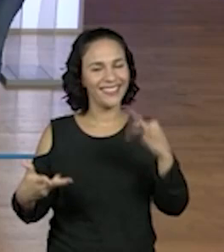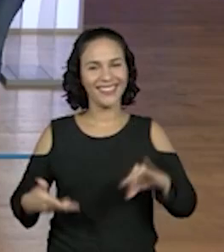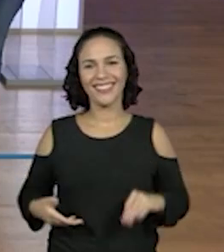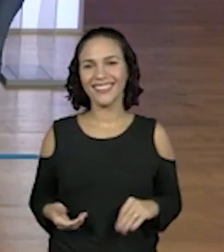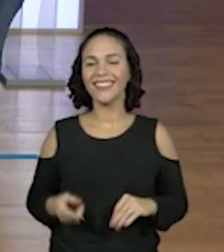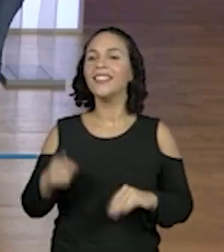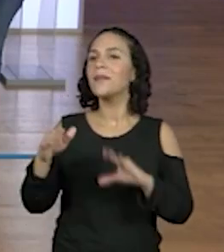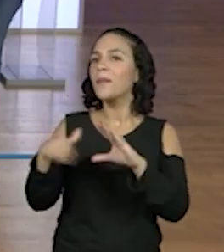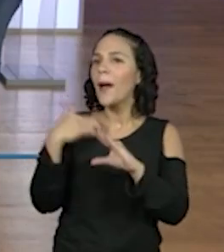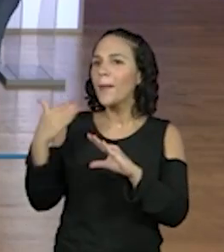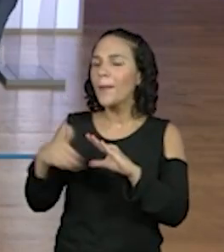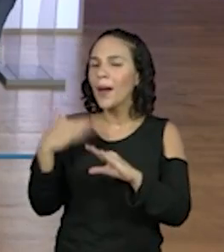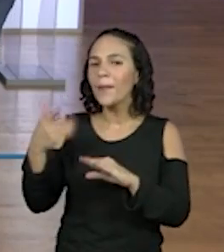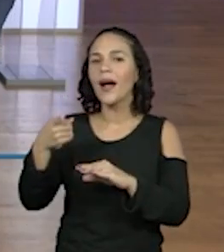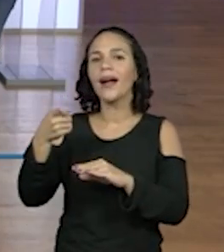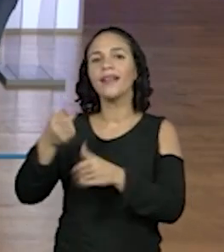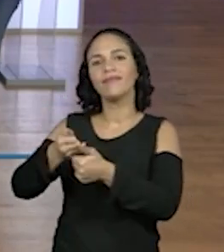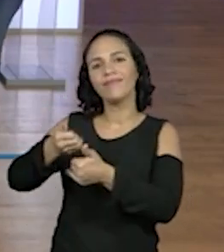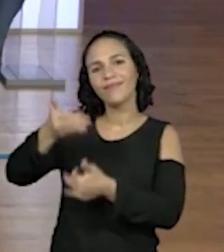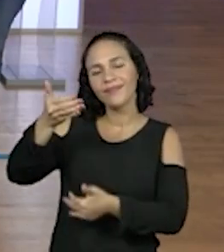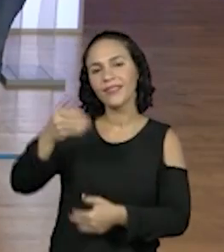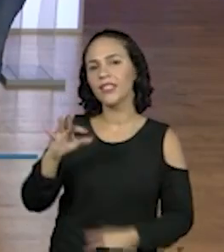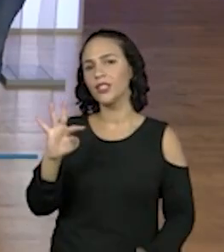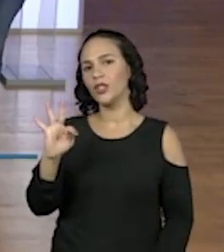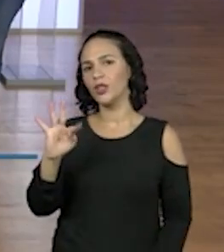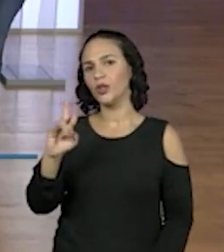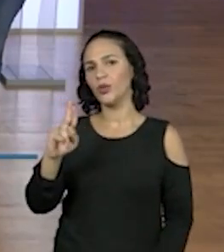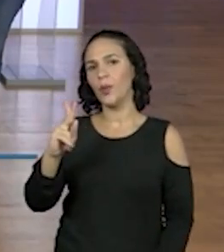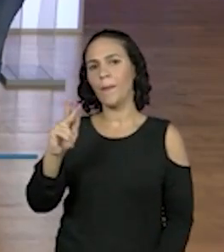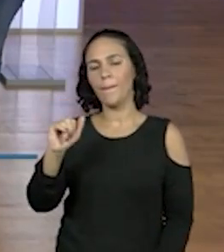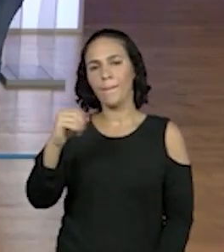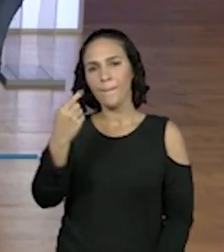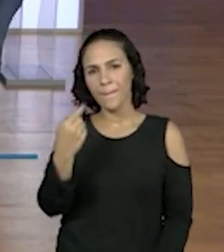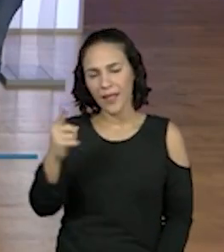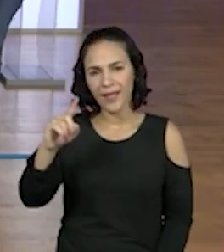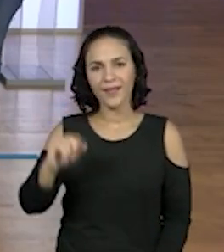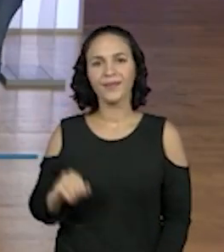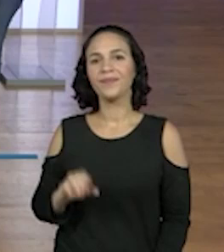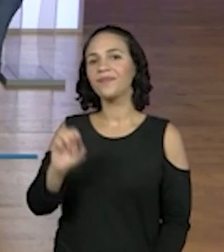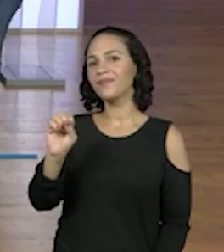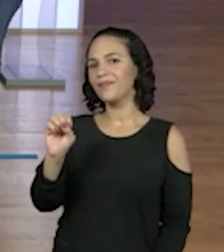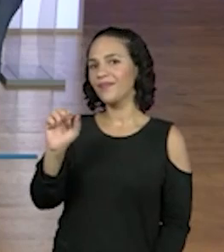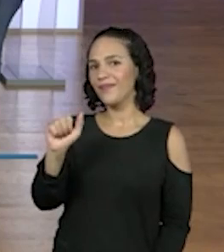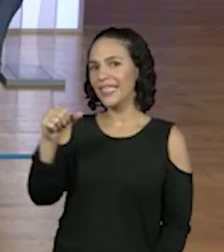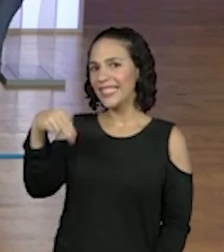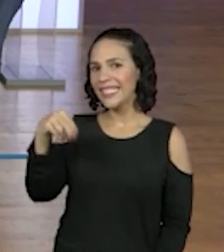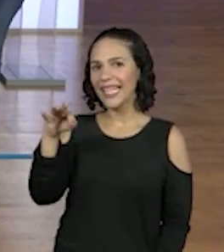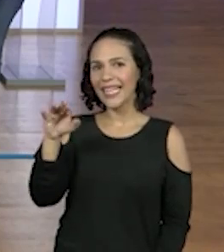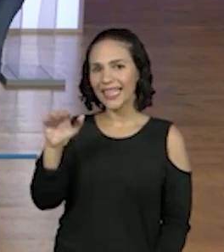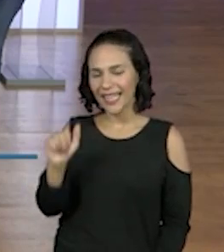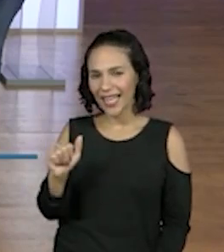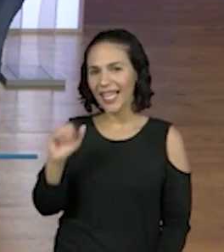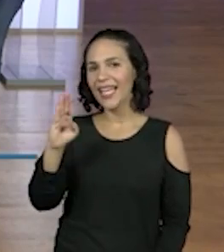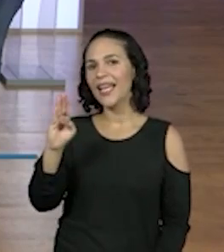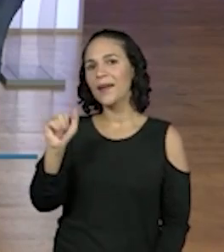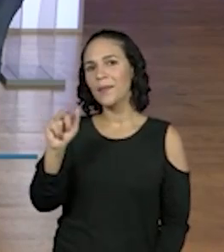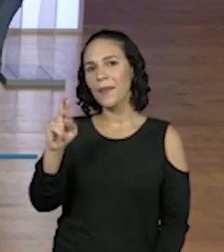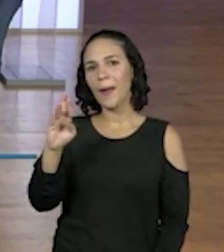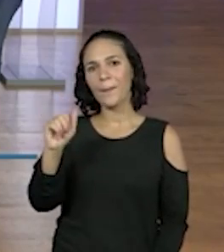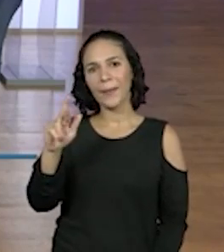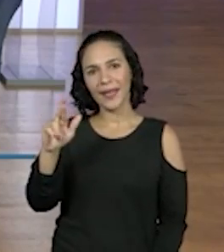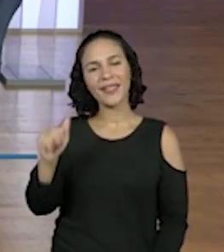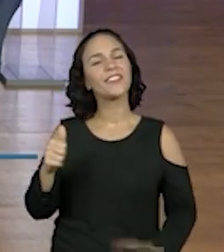né, a cidade, o pessoal de Tupã, Santa Bárbara do Oeste. Elas nunca esquecem de colocar pra gente.